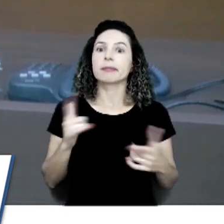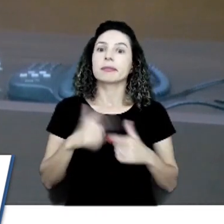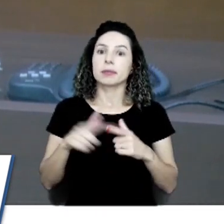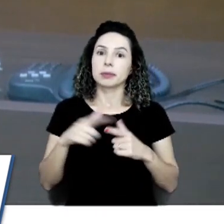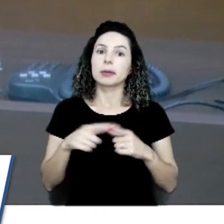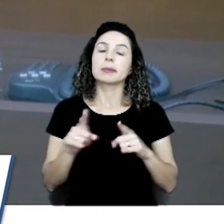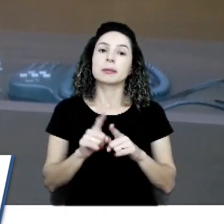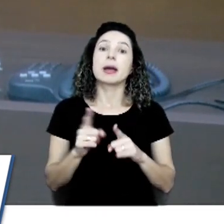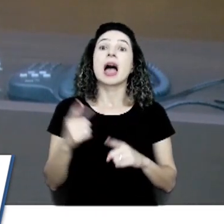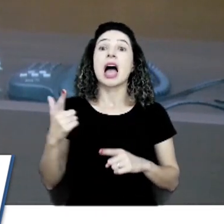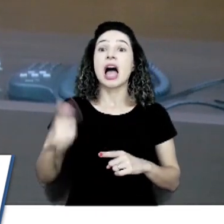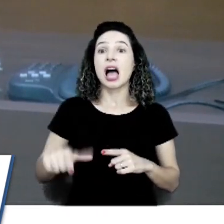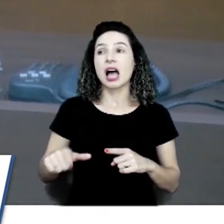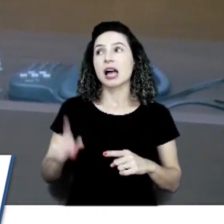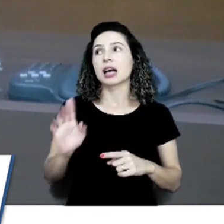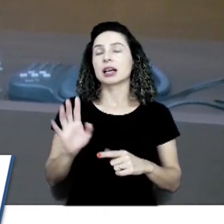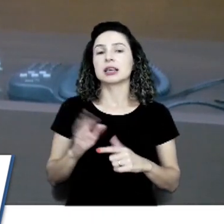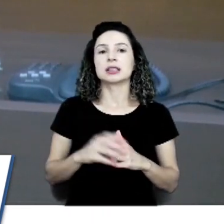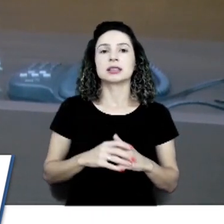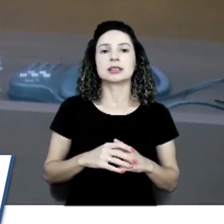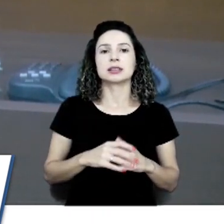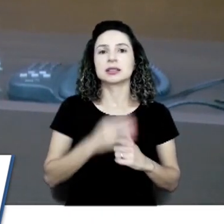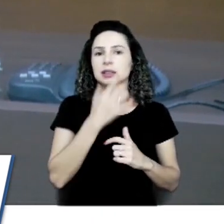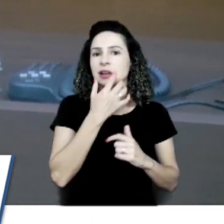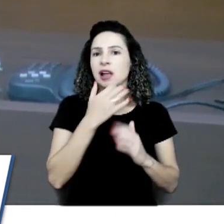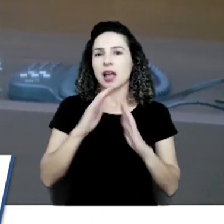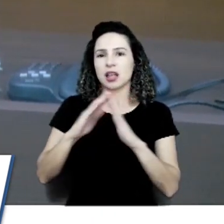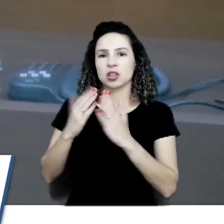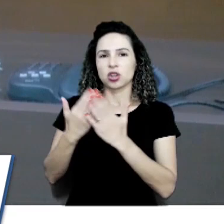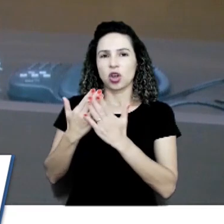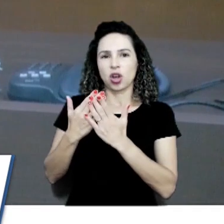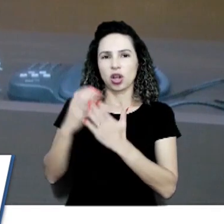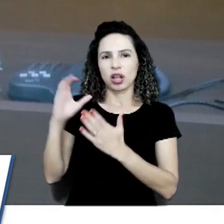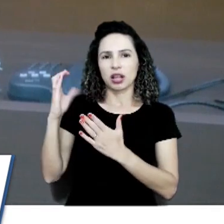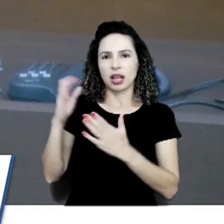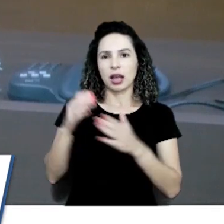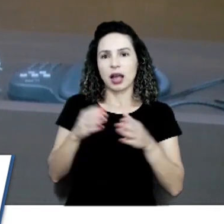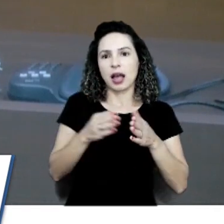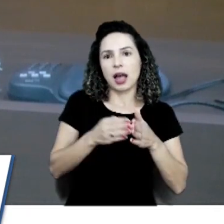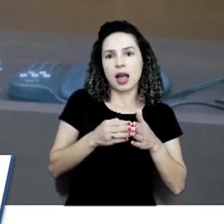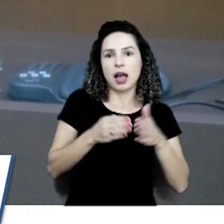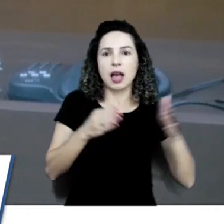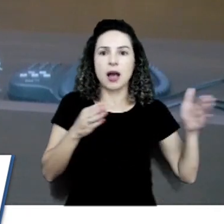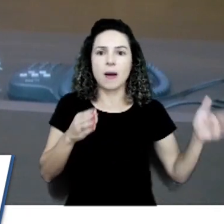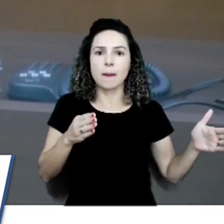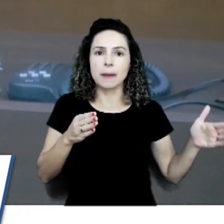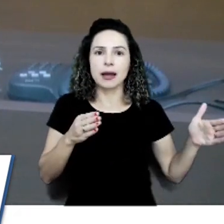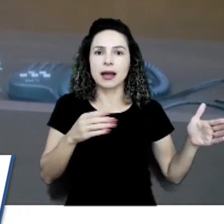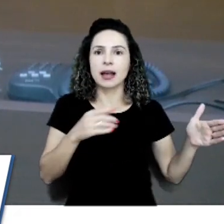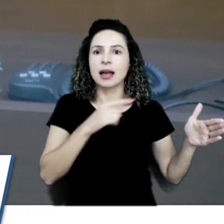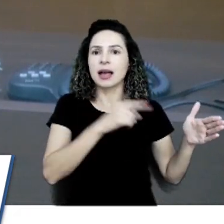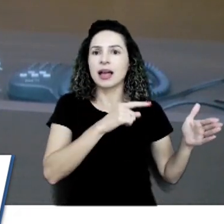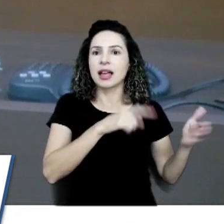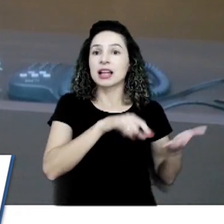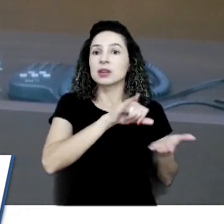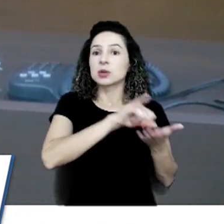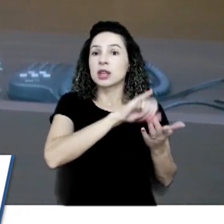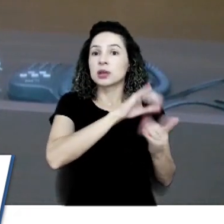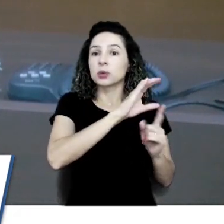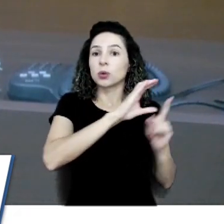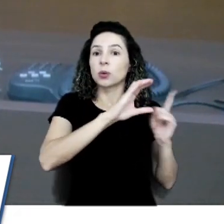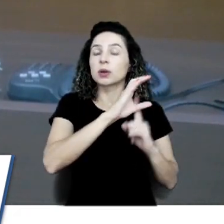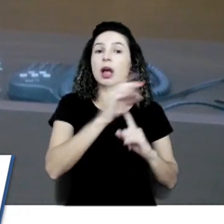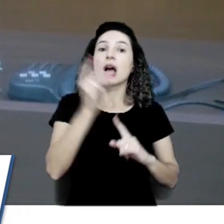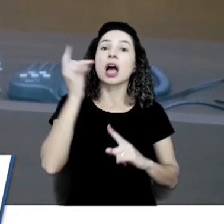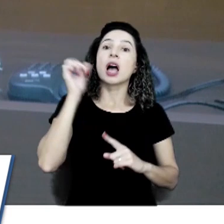Ah, e quanto à escolinha, para aumentar a escolinha, aquele centro comunitário lá, antigamente era